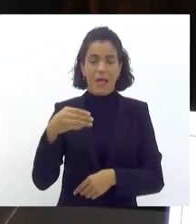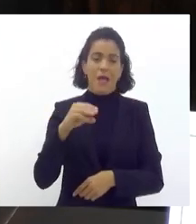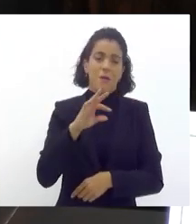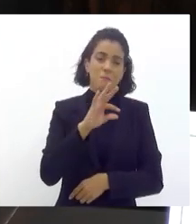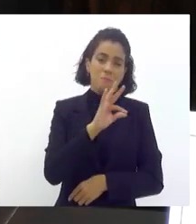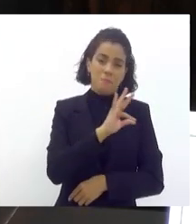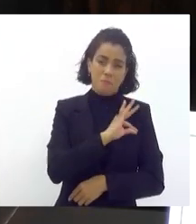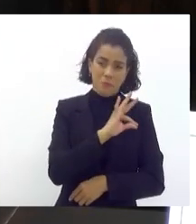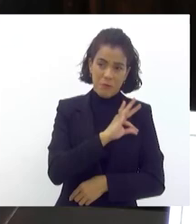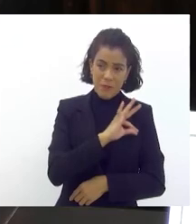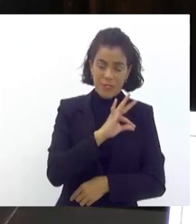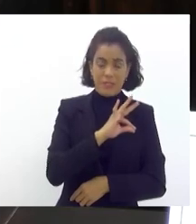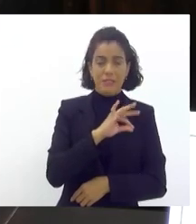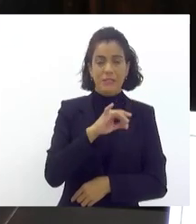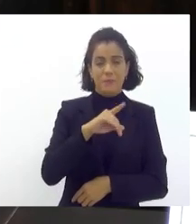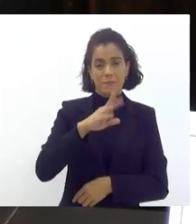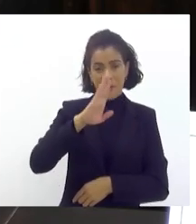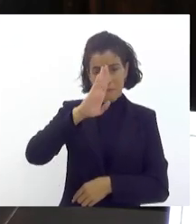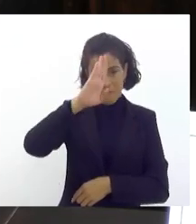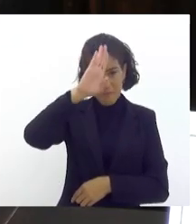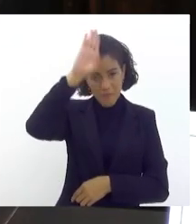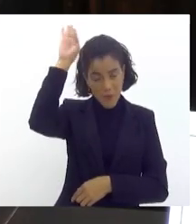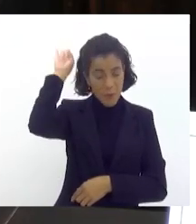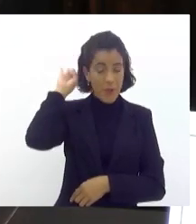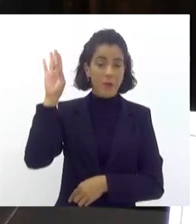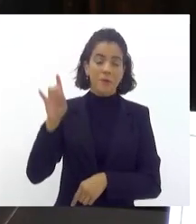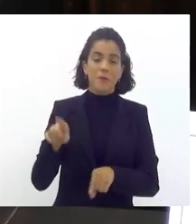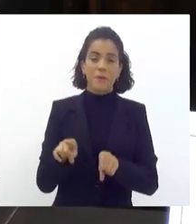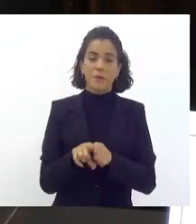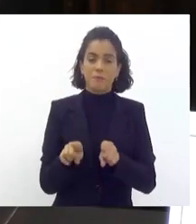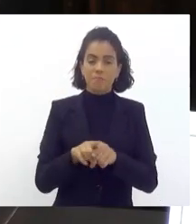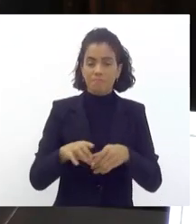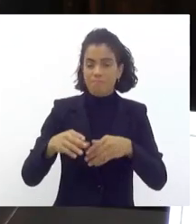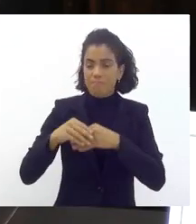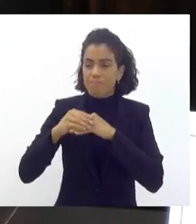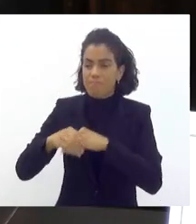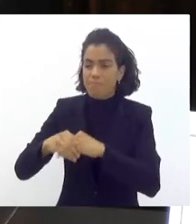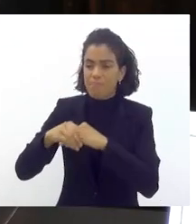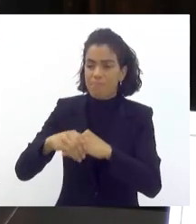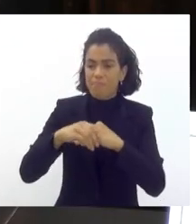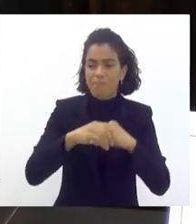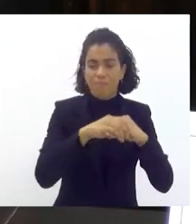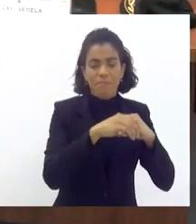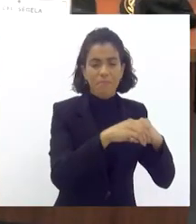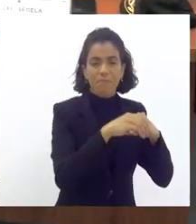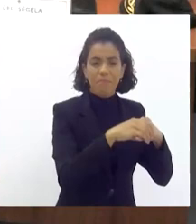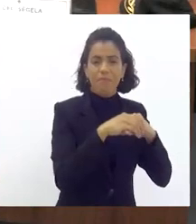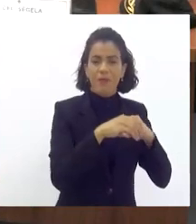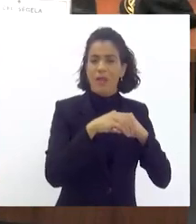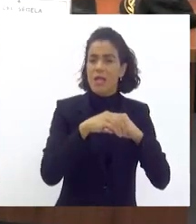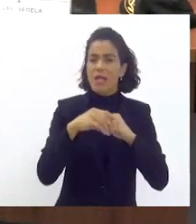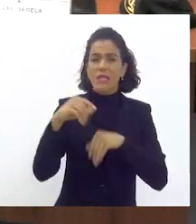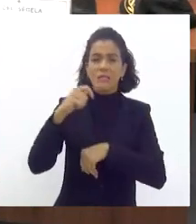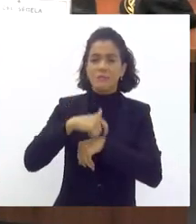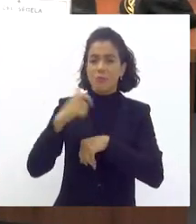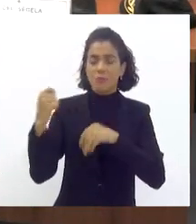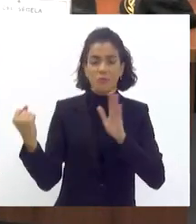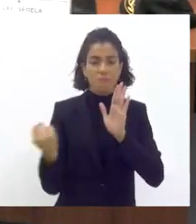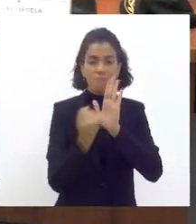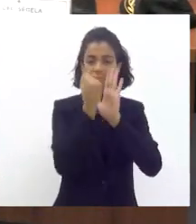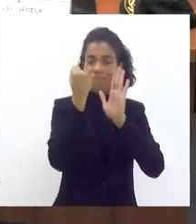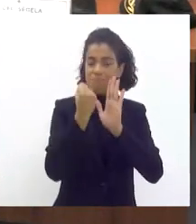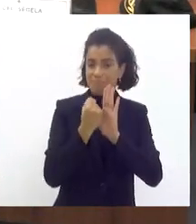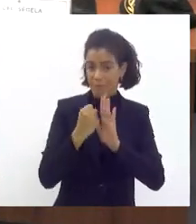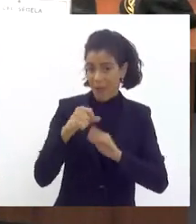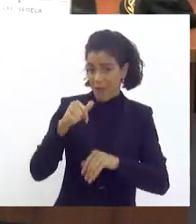bombeiro saudar a todos de verdade por esse momento emblemático que a gente vive hoje aqui na